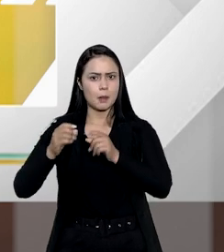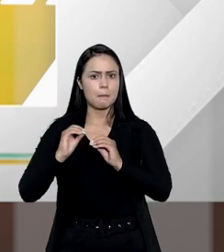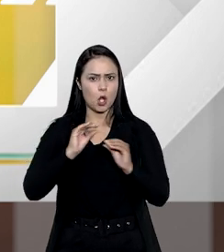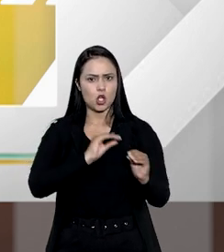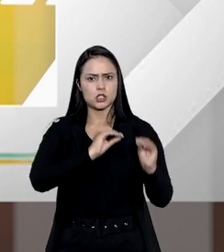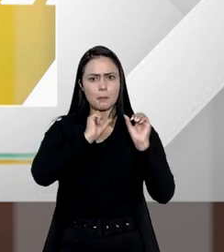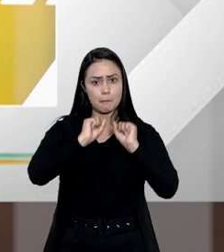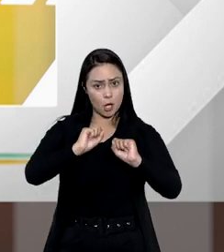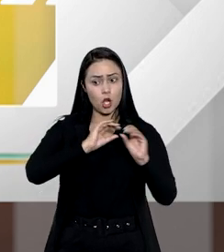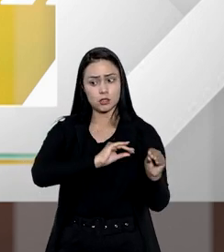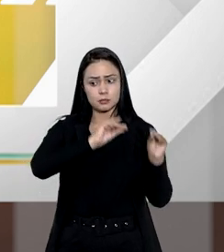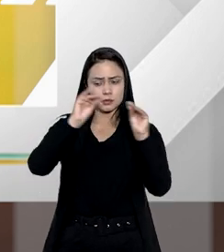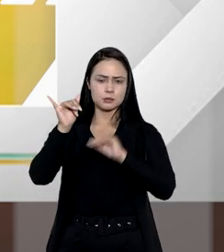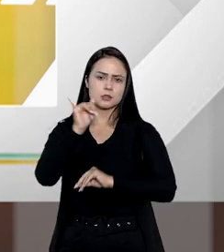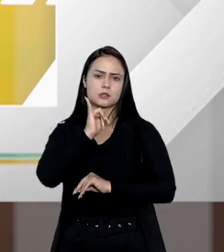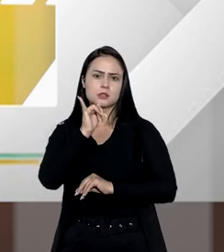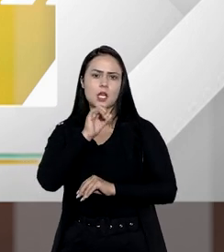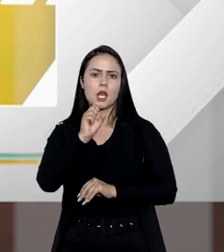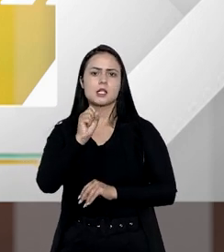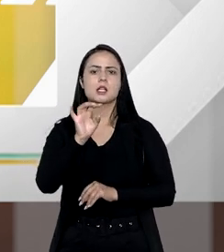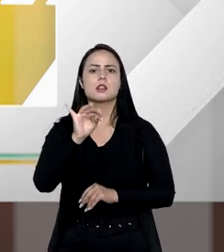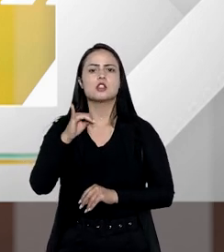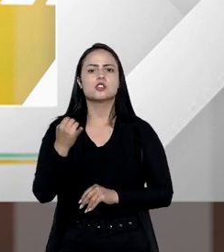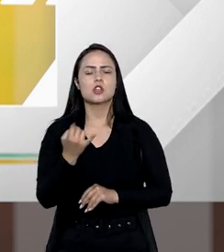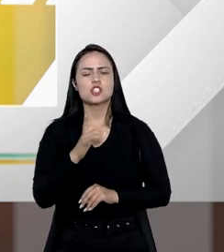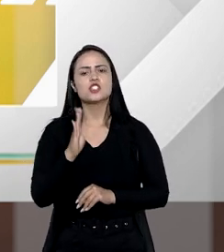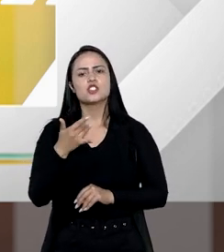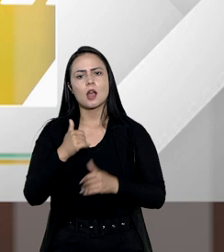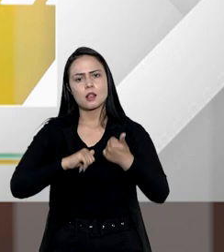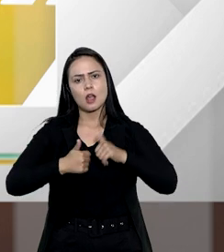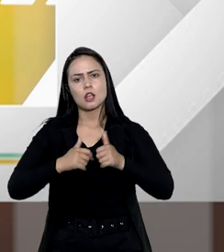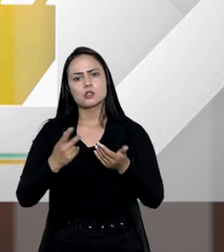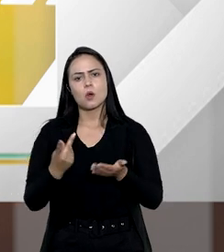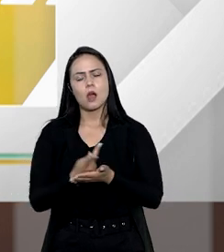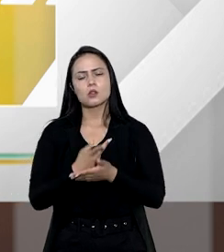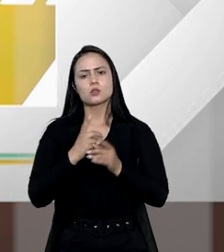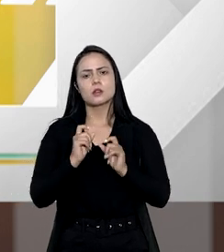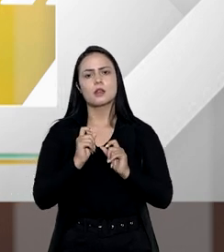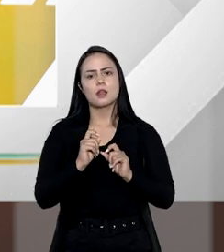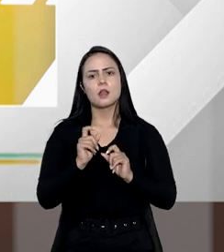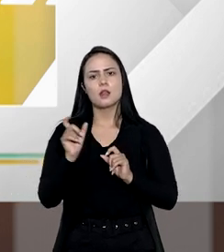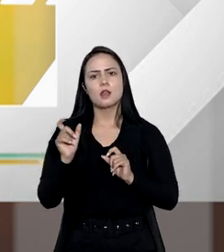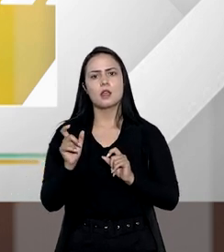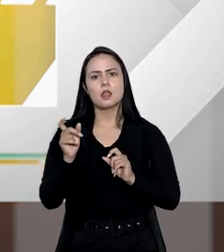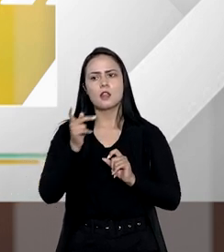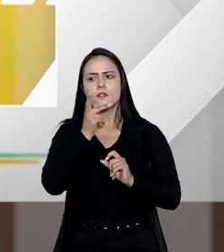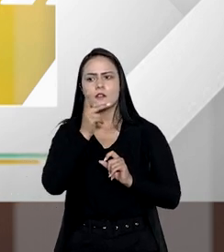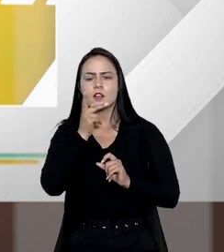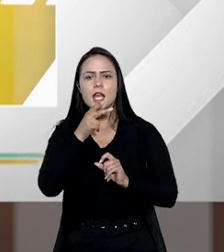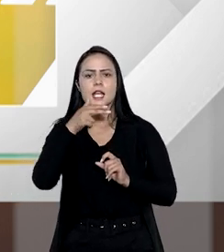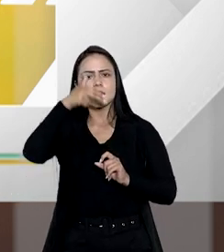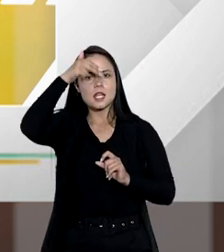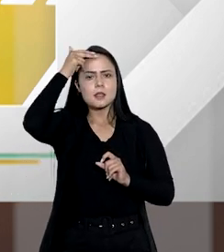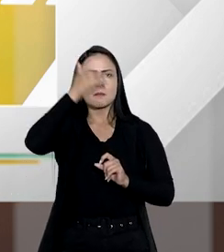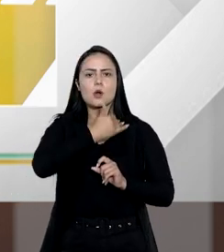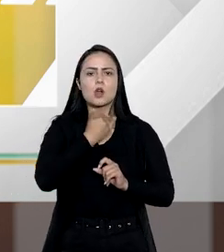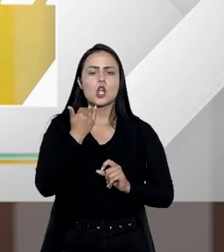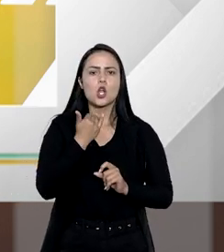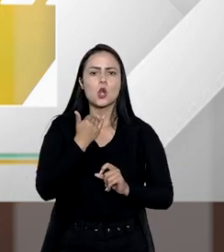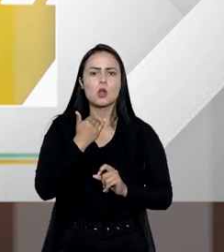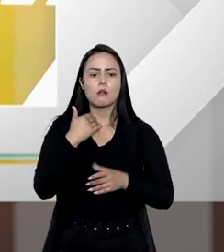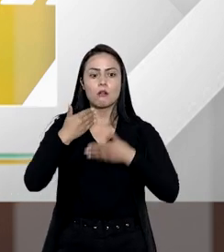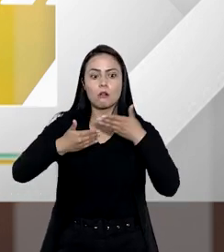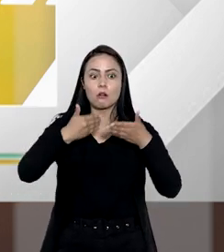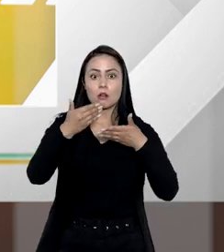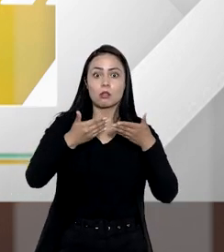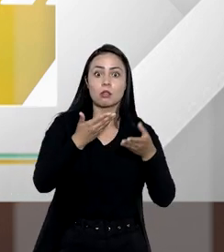transmissíveis? Por exemplo, o Superior Tribunal de Justiça já analisou o caso em que o espólio de uma neta que morreu no curso